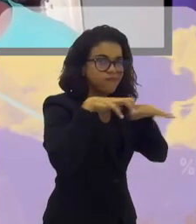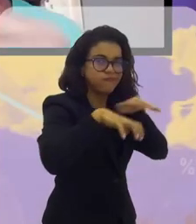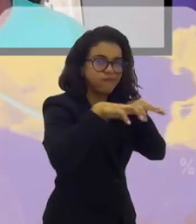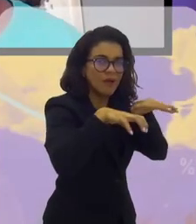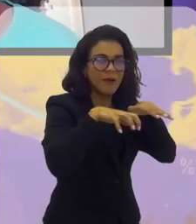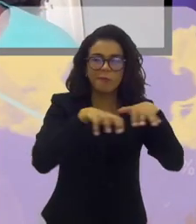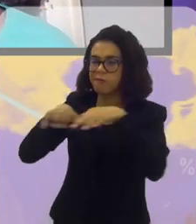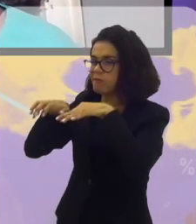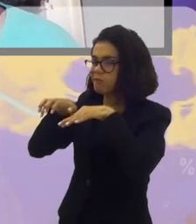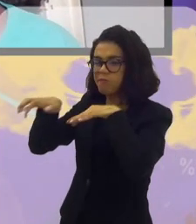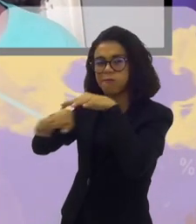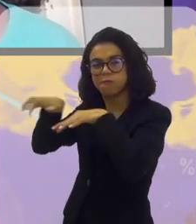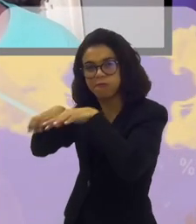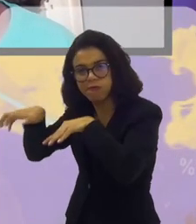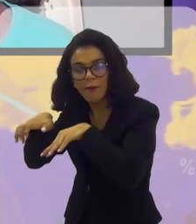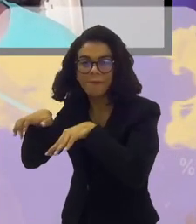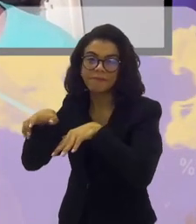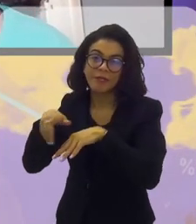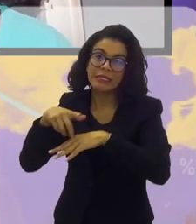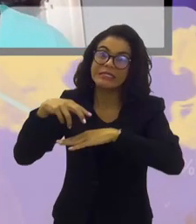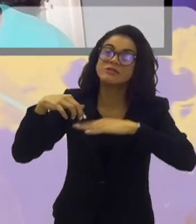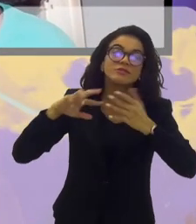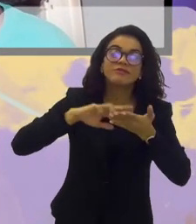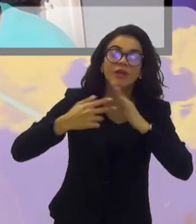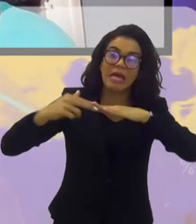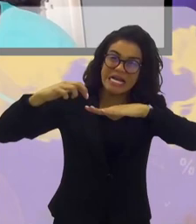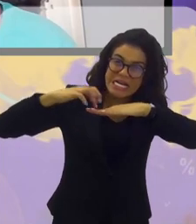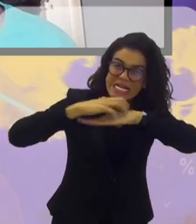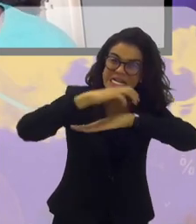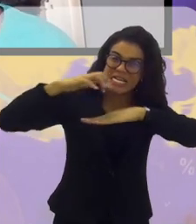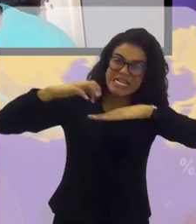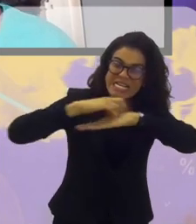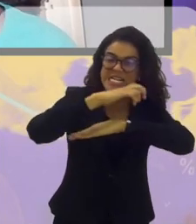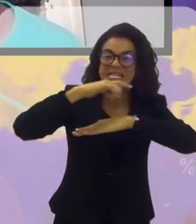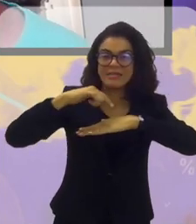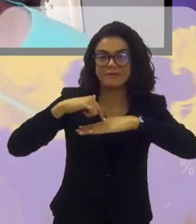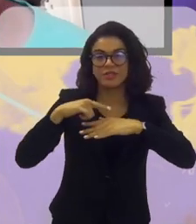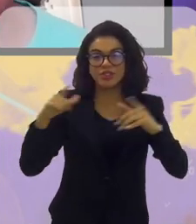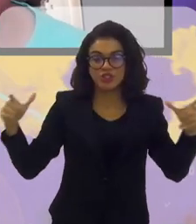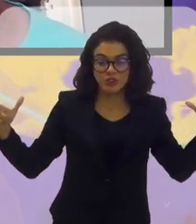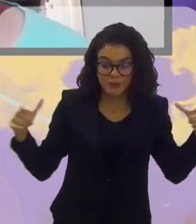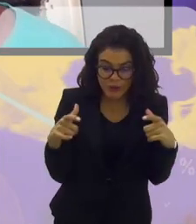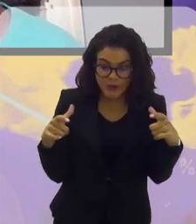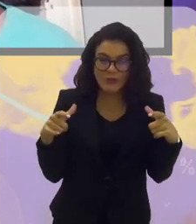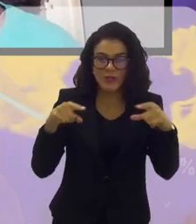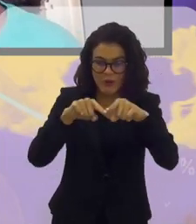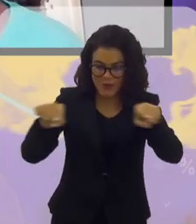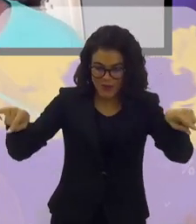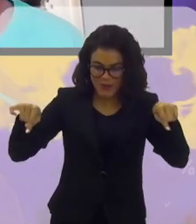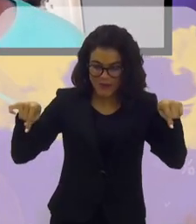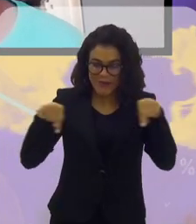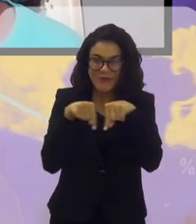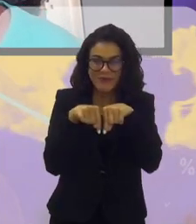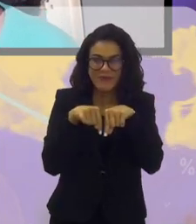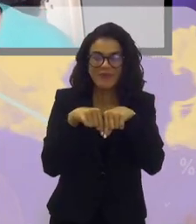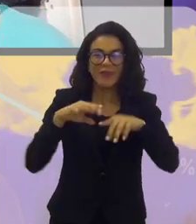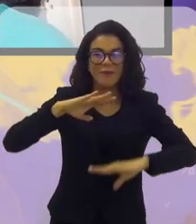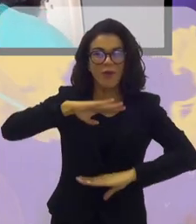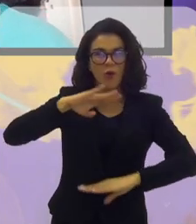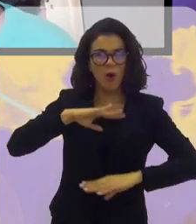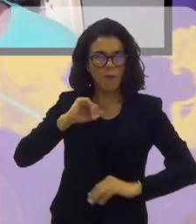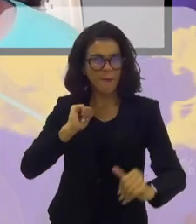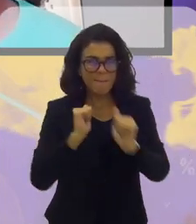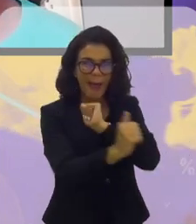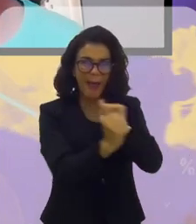Mas também impõe mais dano ao gramado. Quer dizer, quando você junta a diminuição do tamanho, a maior aptidão física do